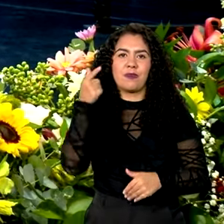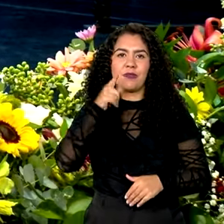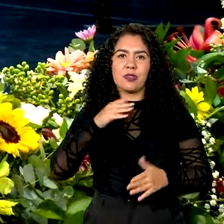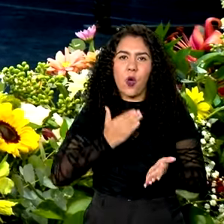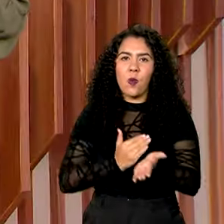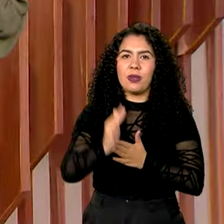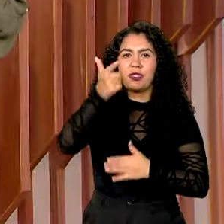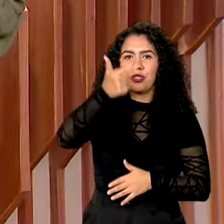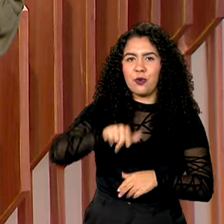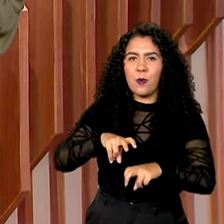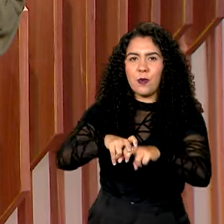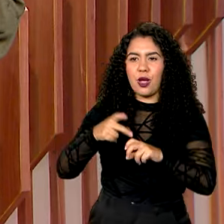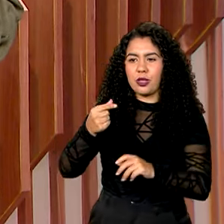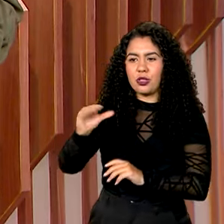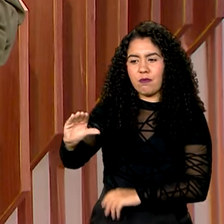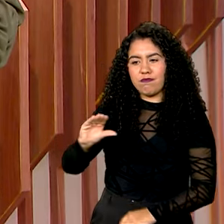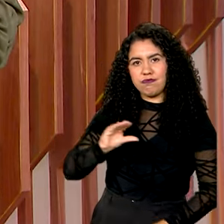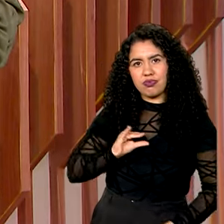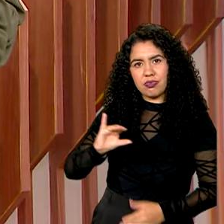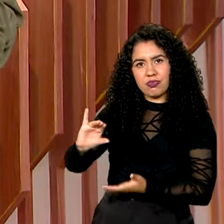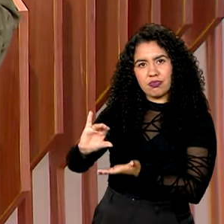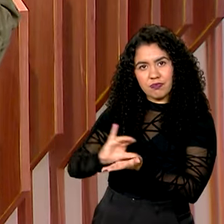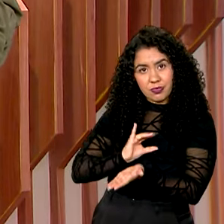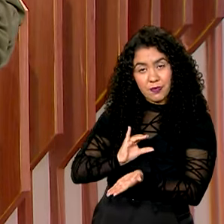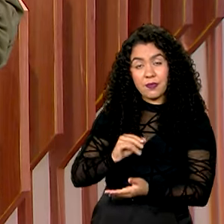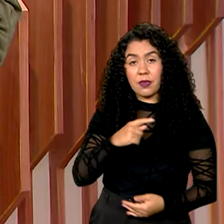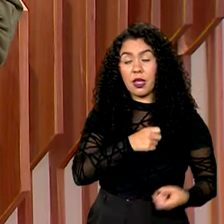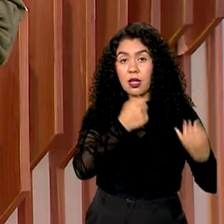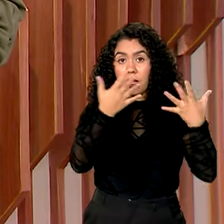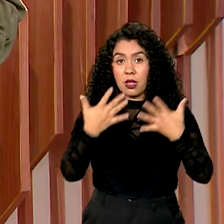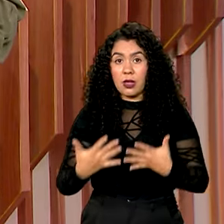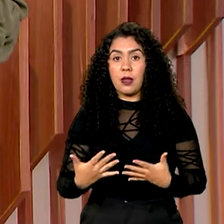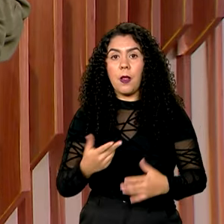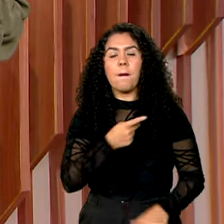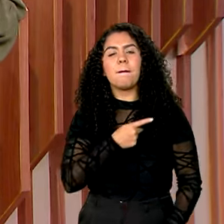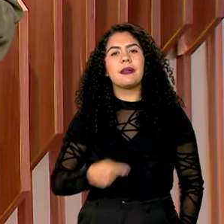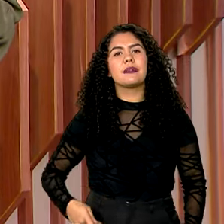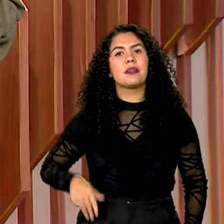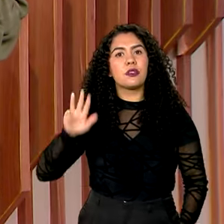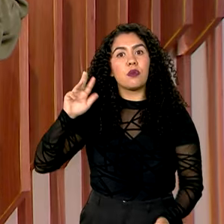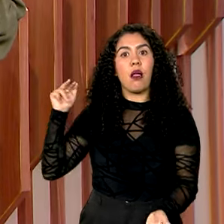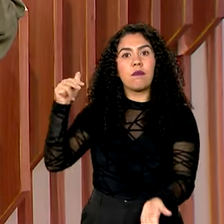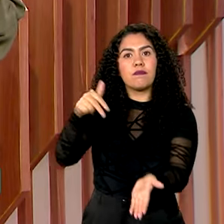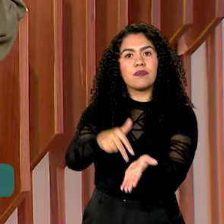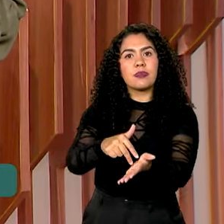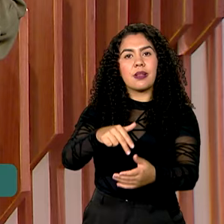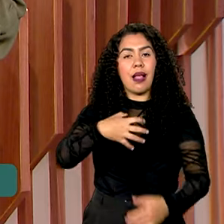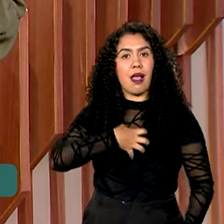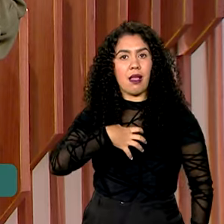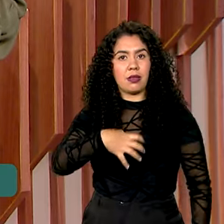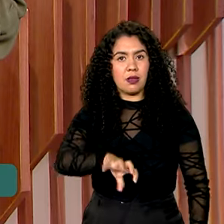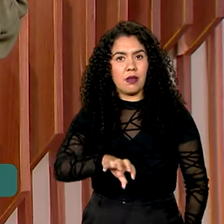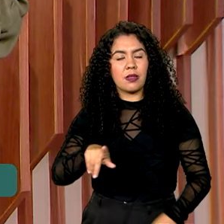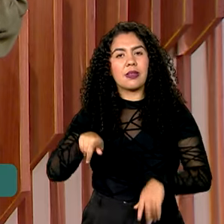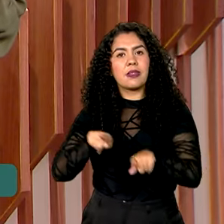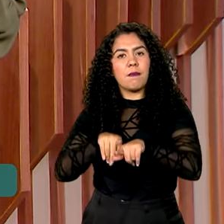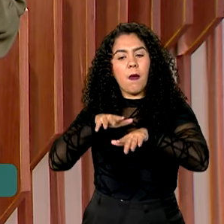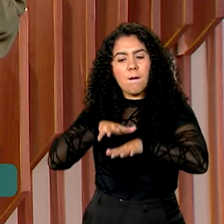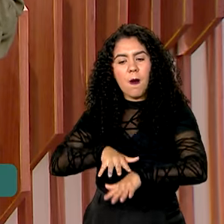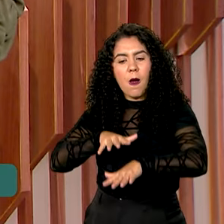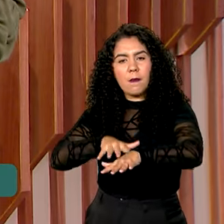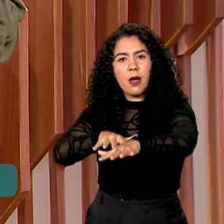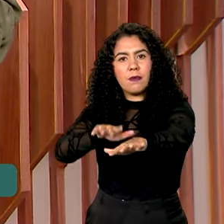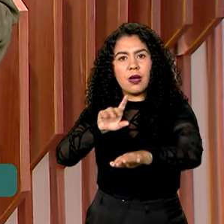coisa com esse valor. E antes de Pernambuco, o presidente Lula esteve em Salvador, onde participou da caminhada do 2 de